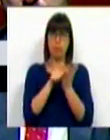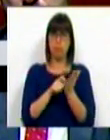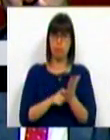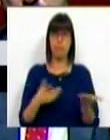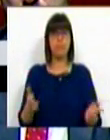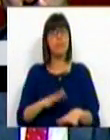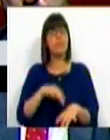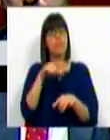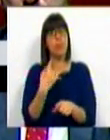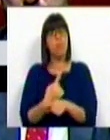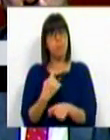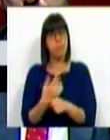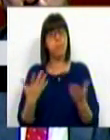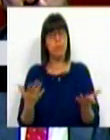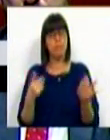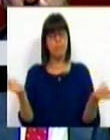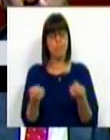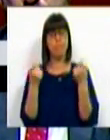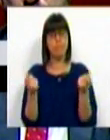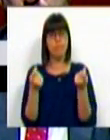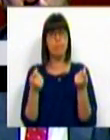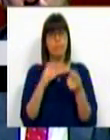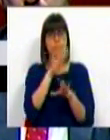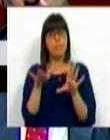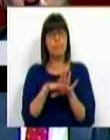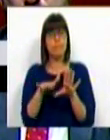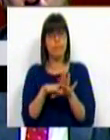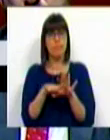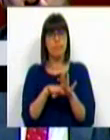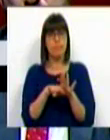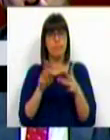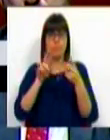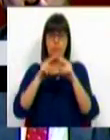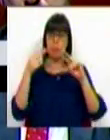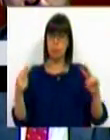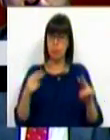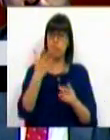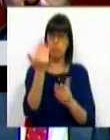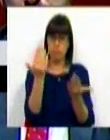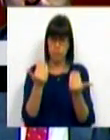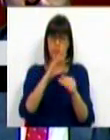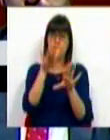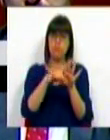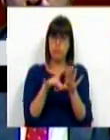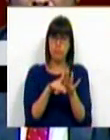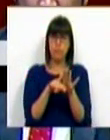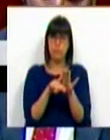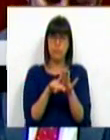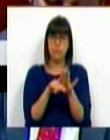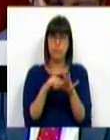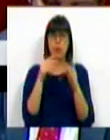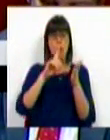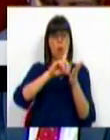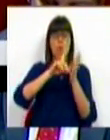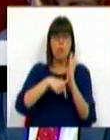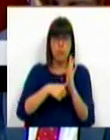É por isso, também, que promoveremos a participação municipal, quer nos